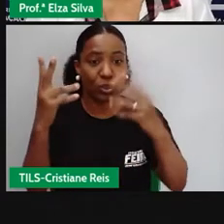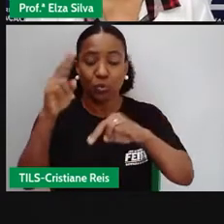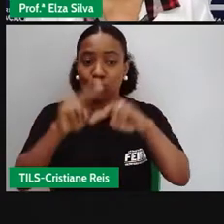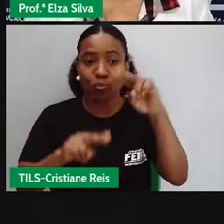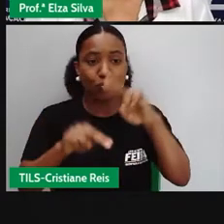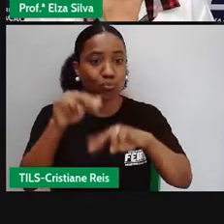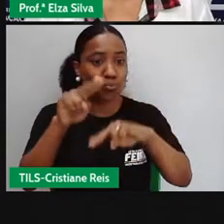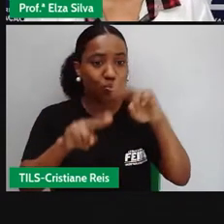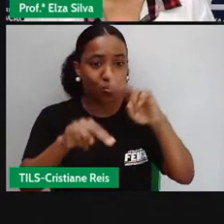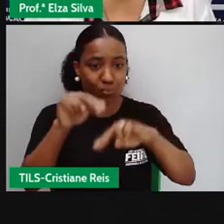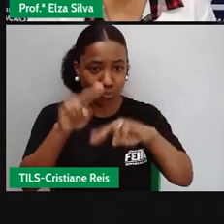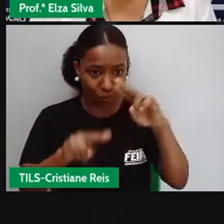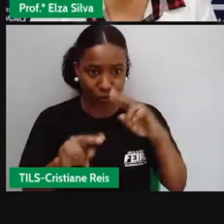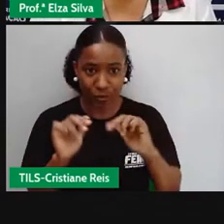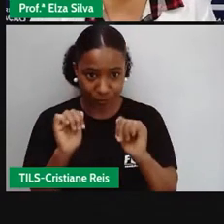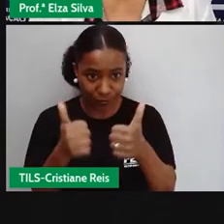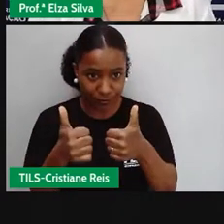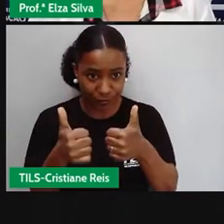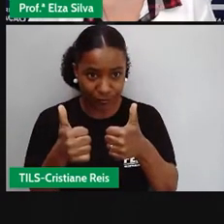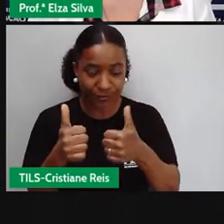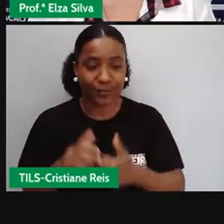juni. Ok?